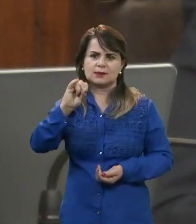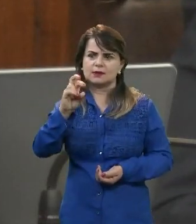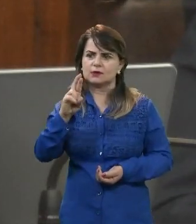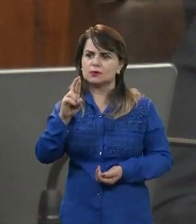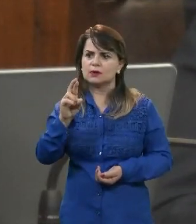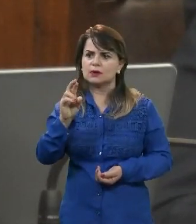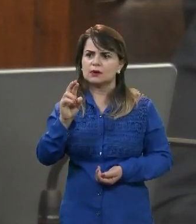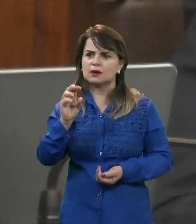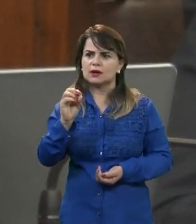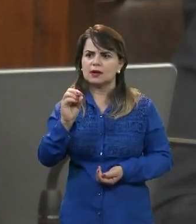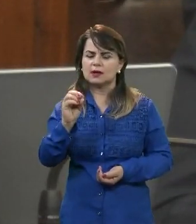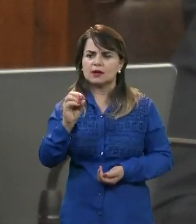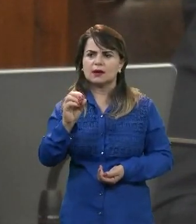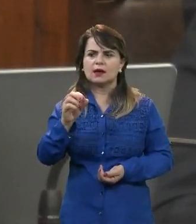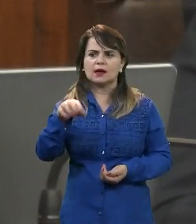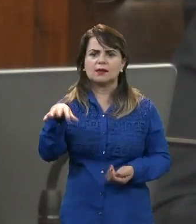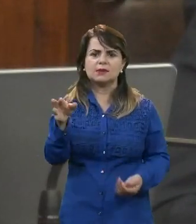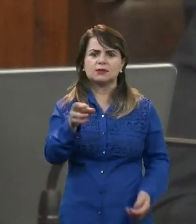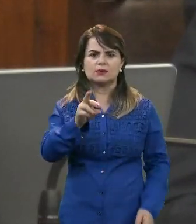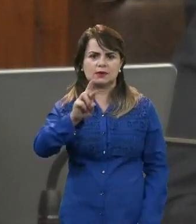secretário municipal da administração,